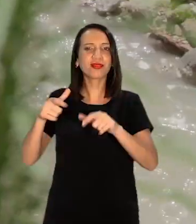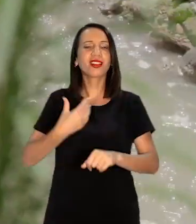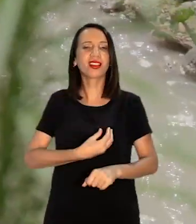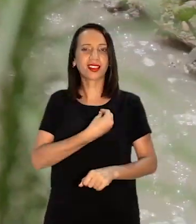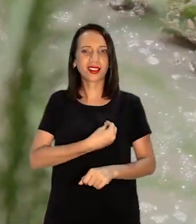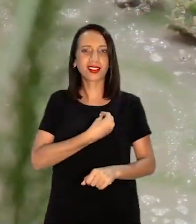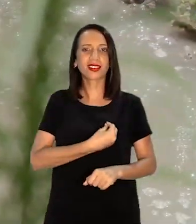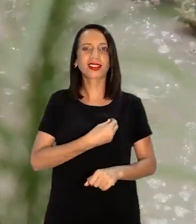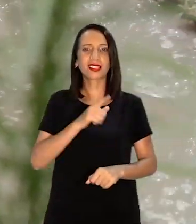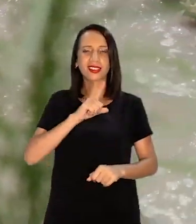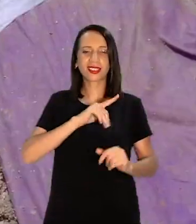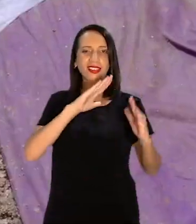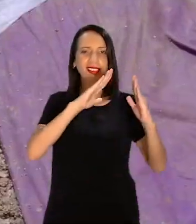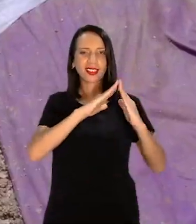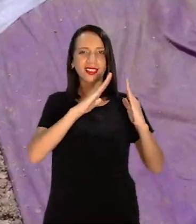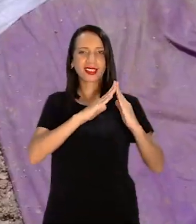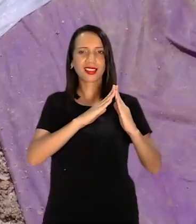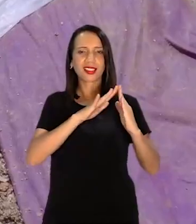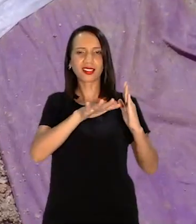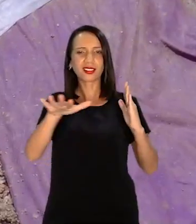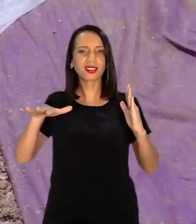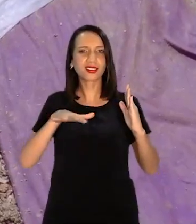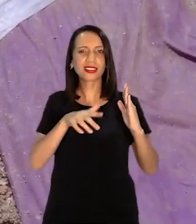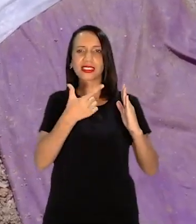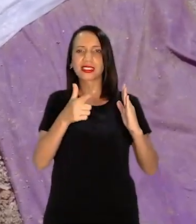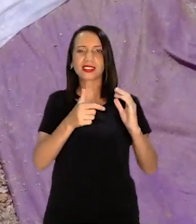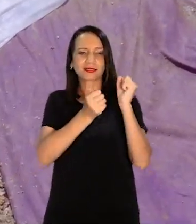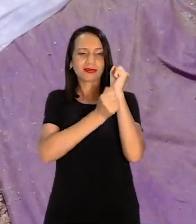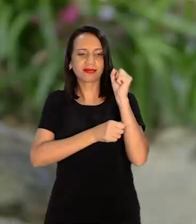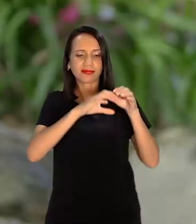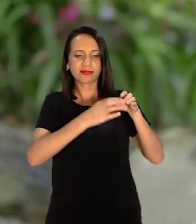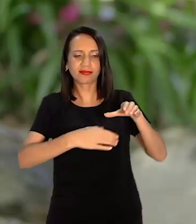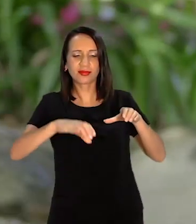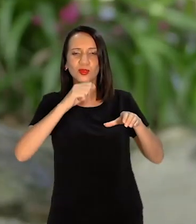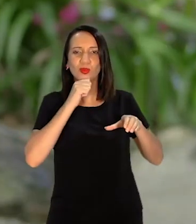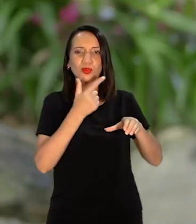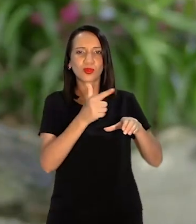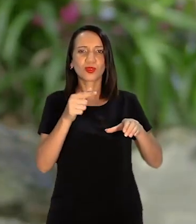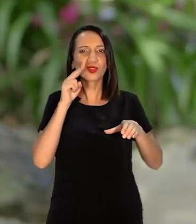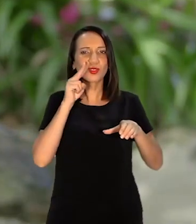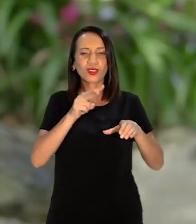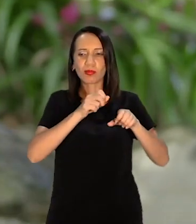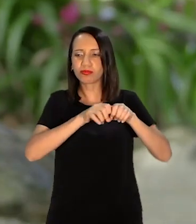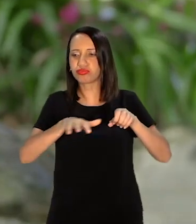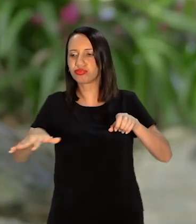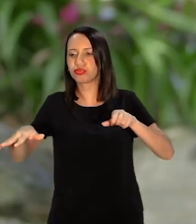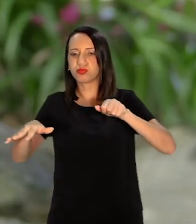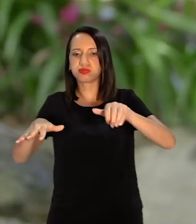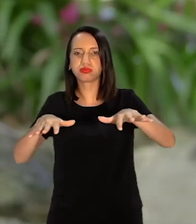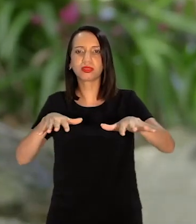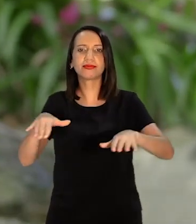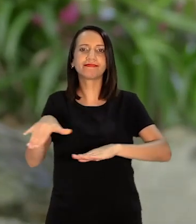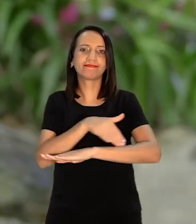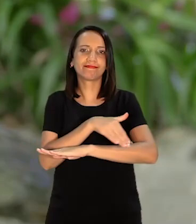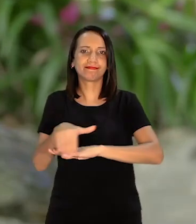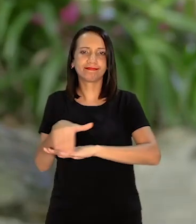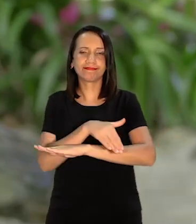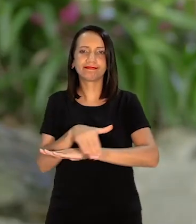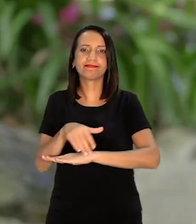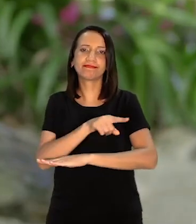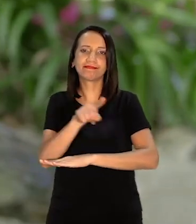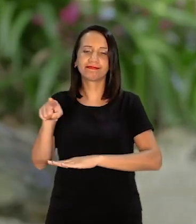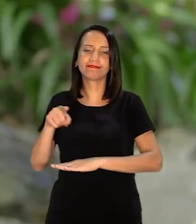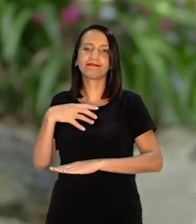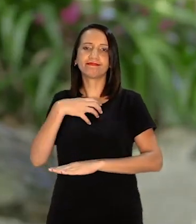Tuburação de esgoto São casos que Muitas vezes Não tem saneamento básico Você vê o esgoto Correndo no meio da rua Isso